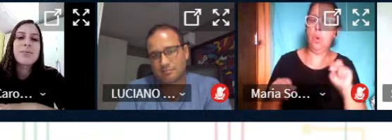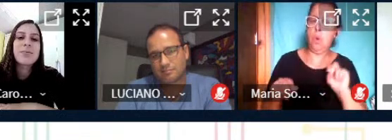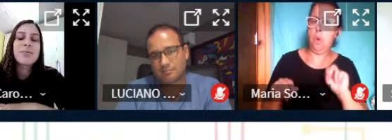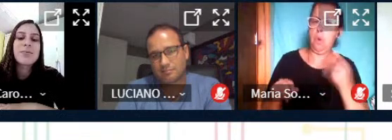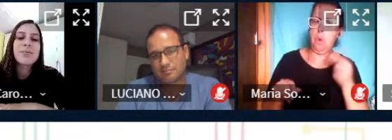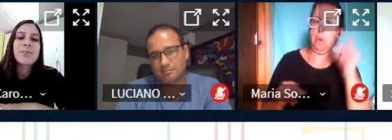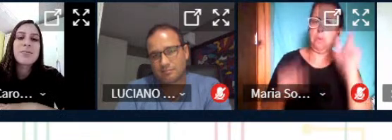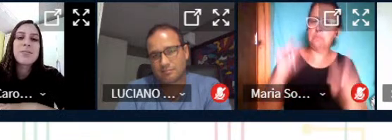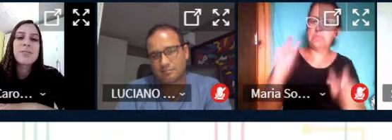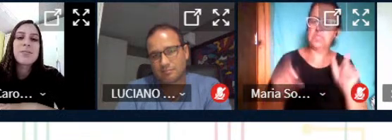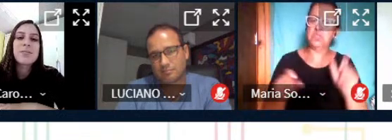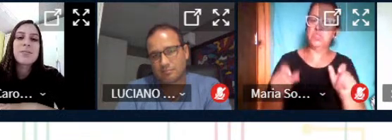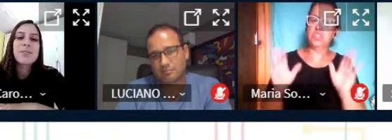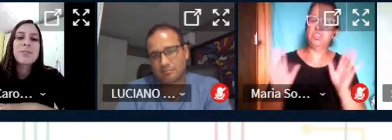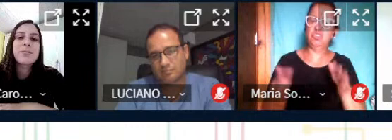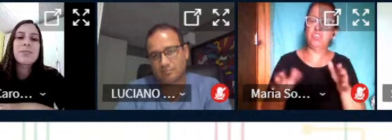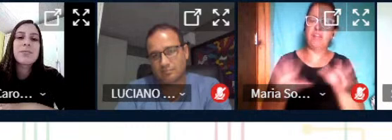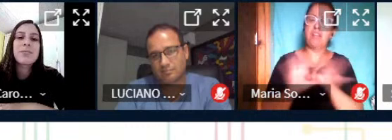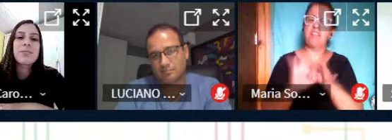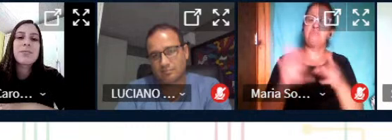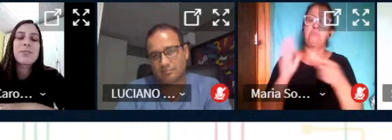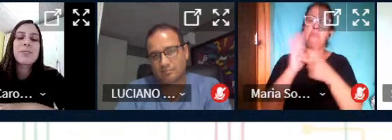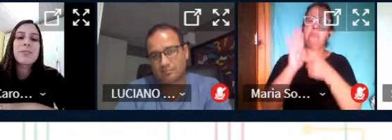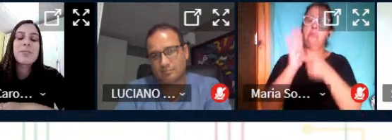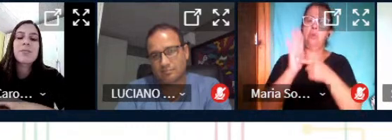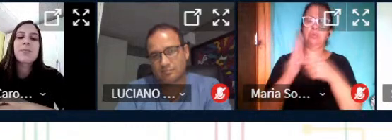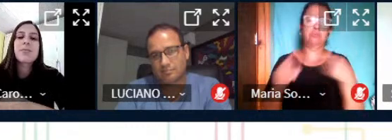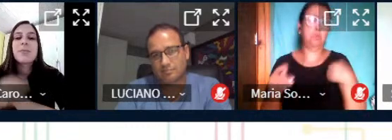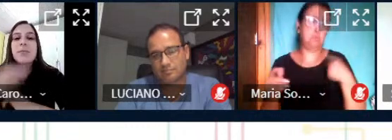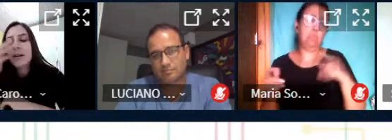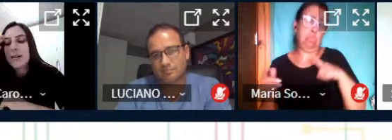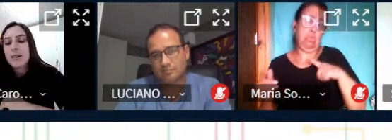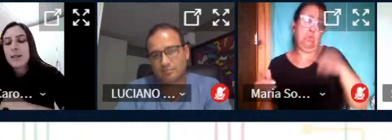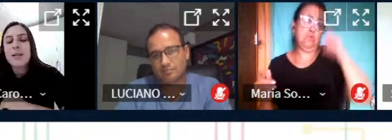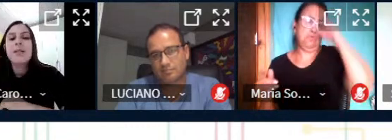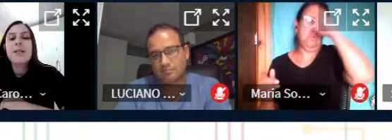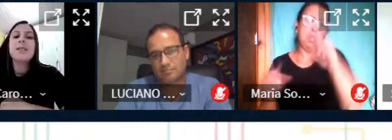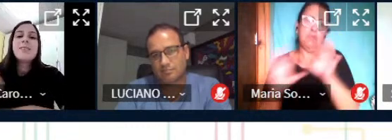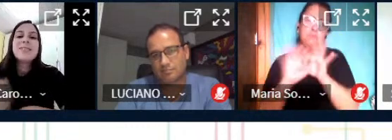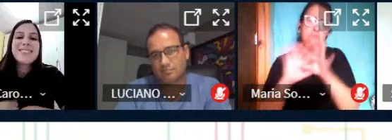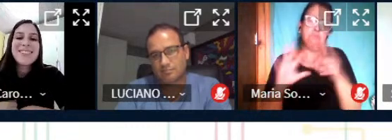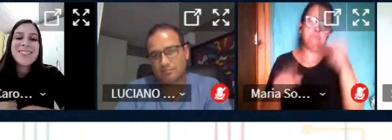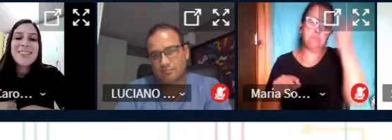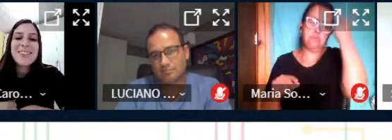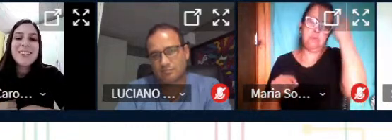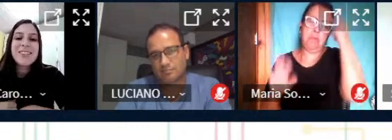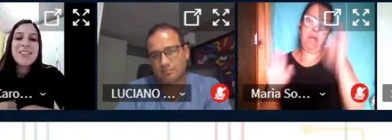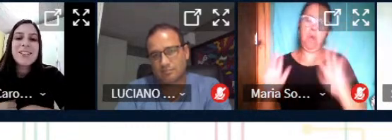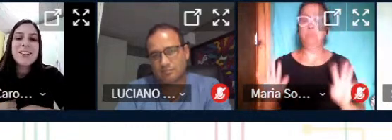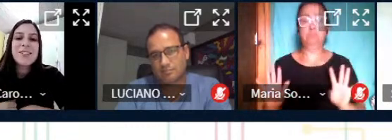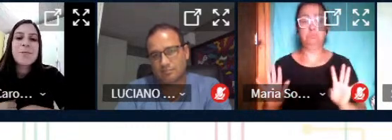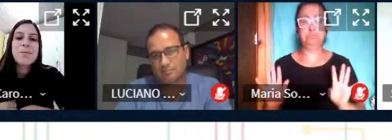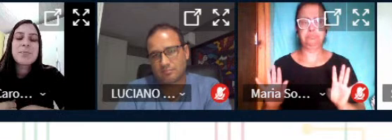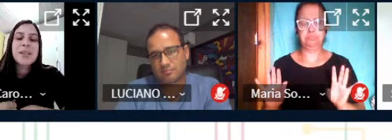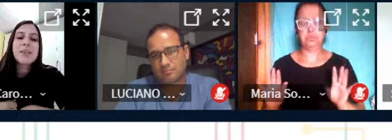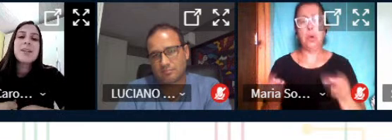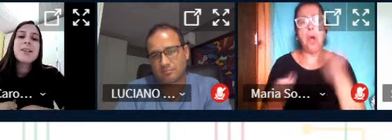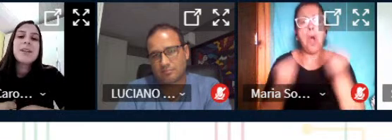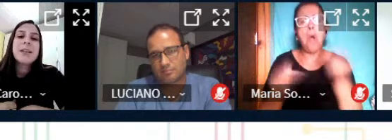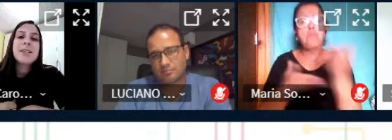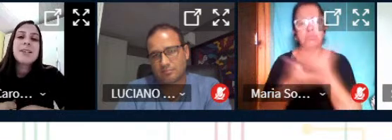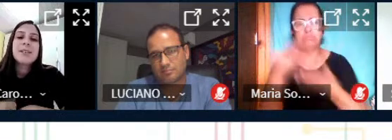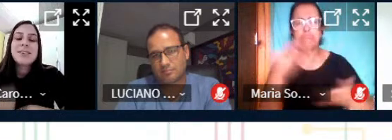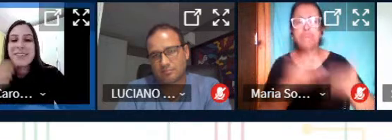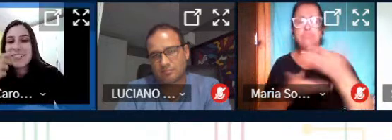a ponto de mostrar as suas limitações digamos quando tem uma dúvida como é que se partilha isso hoje em dia ou ainda